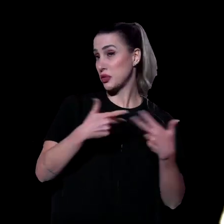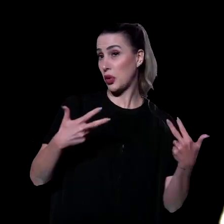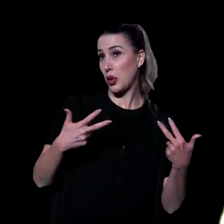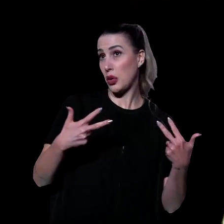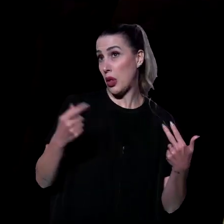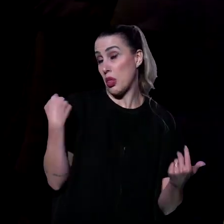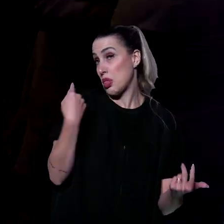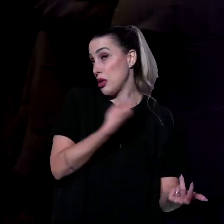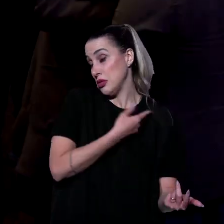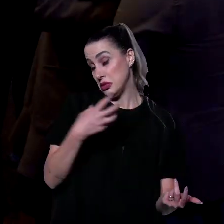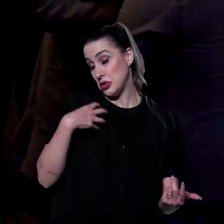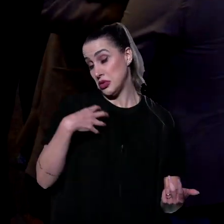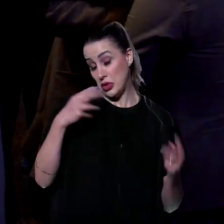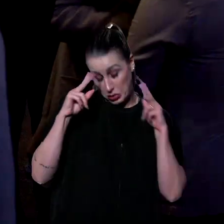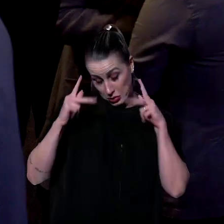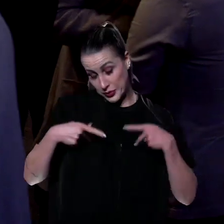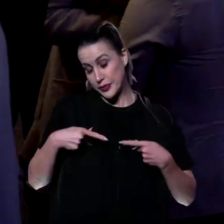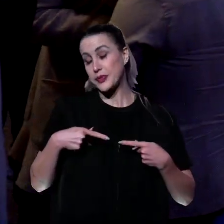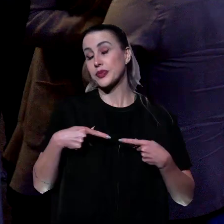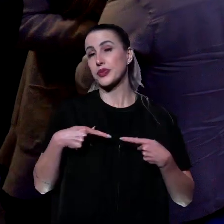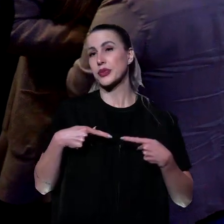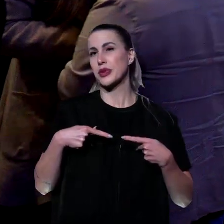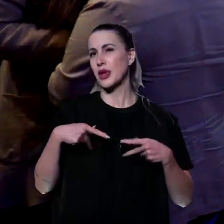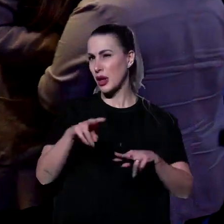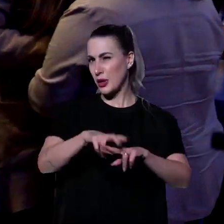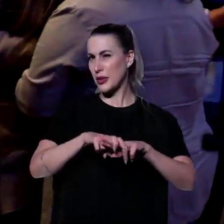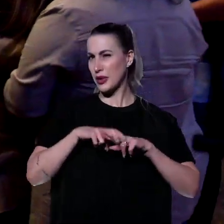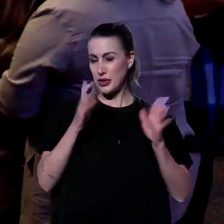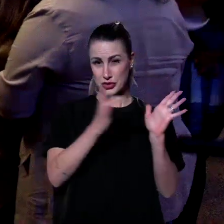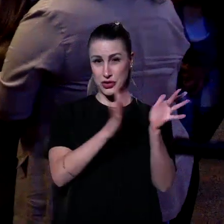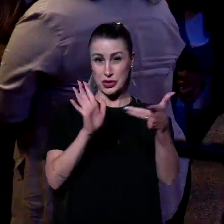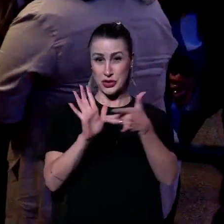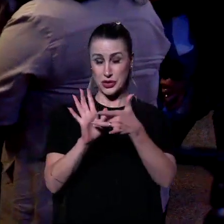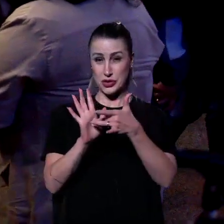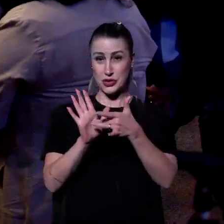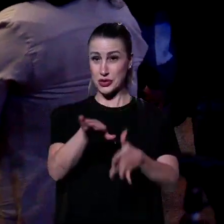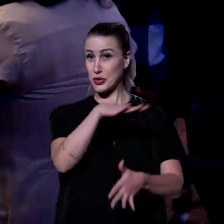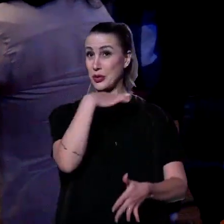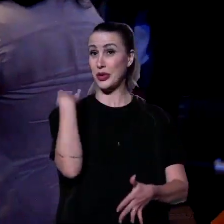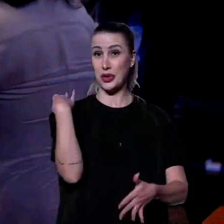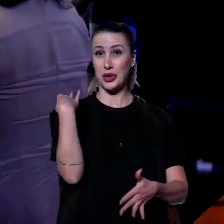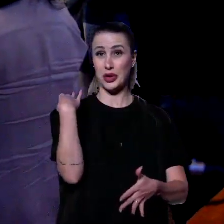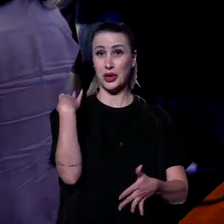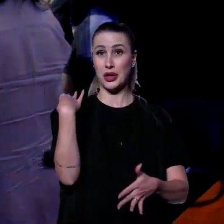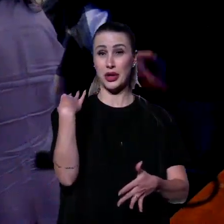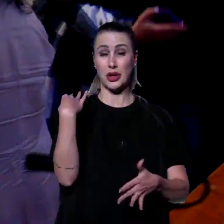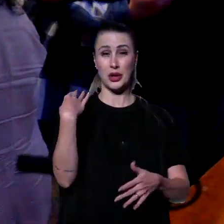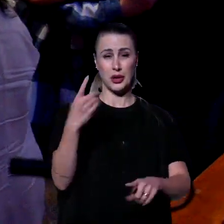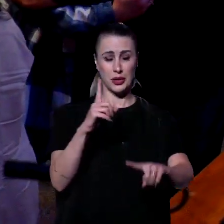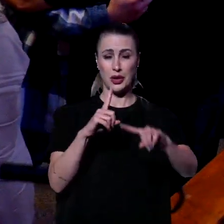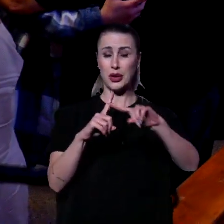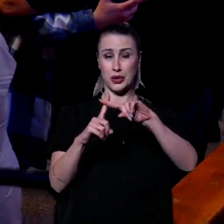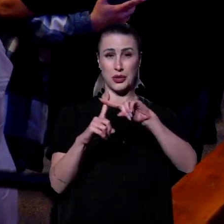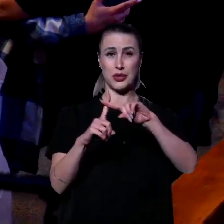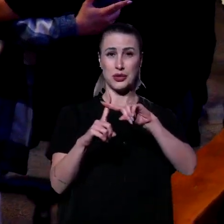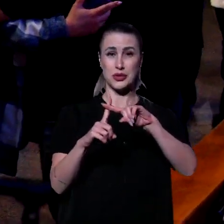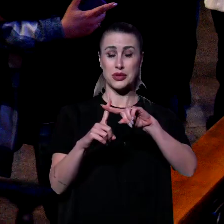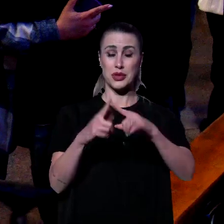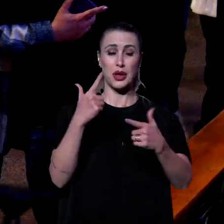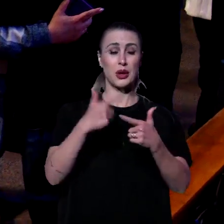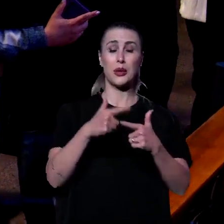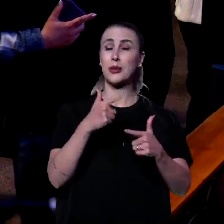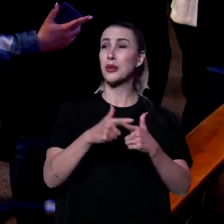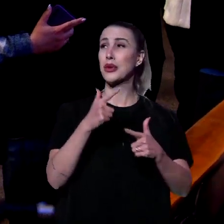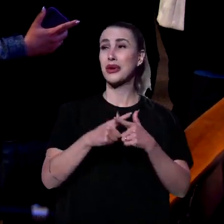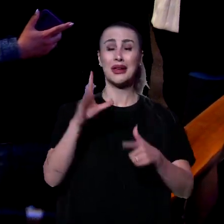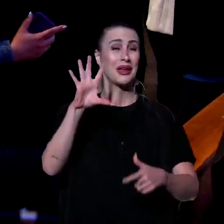morrendo naquela cruz. Por isso Jesus morreu na cruz, talvez você não sabia o porquê. Ele morreu porque Ele ama você e não queria você